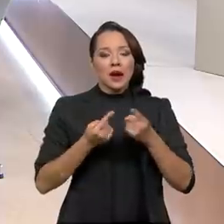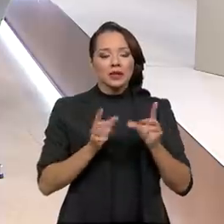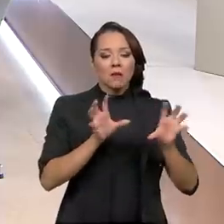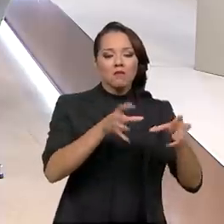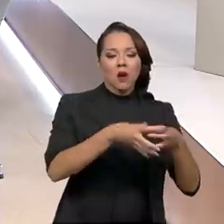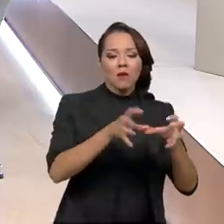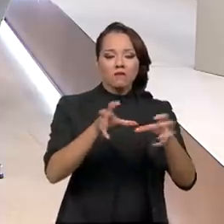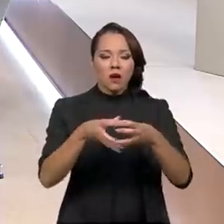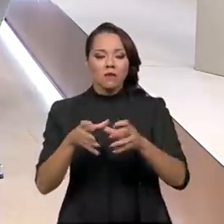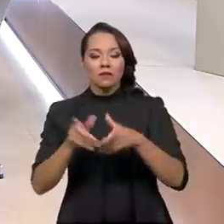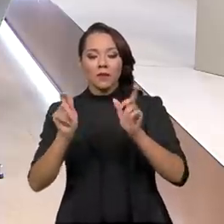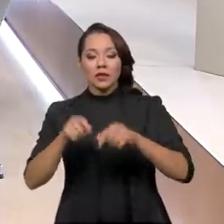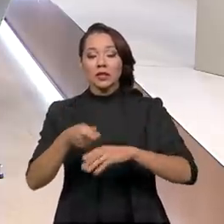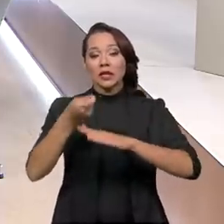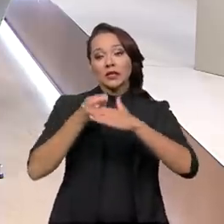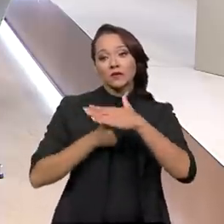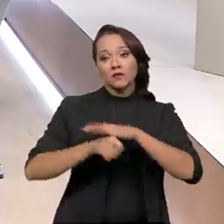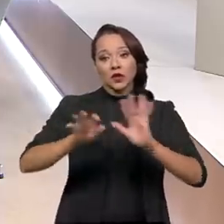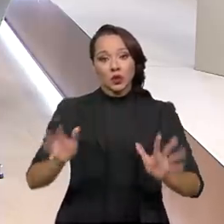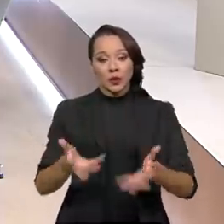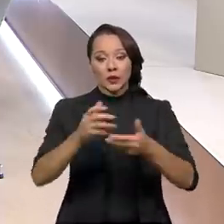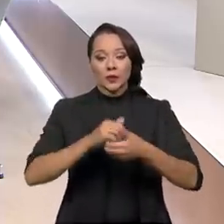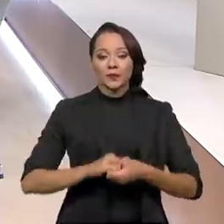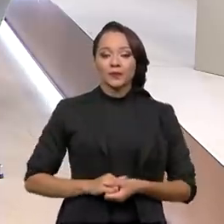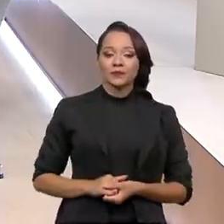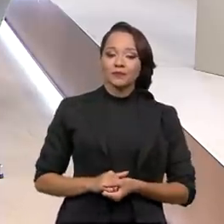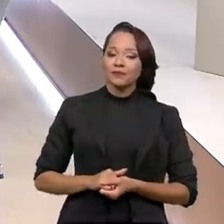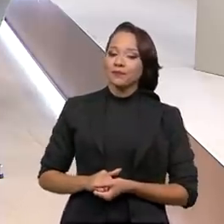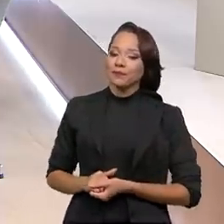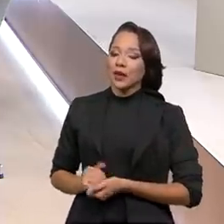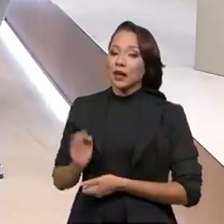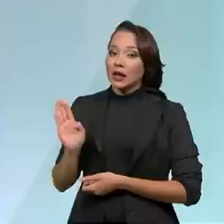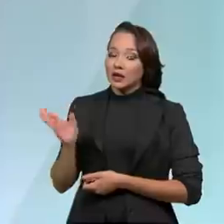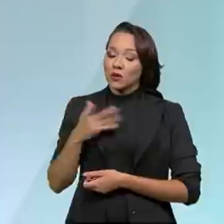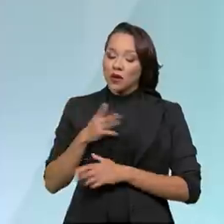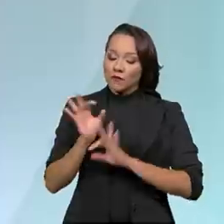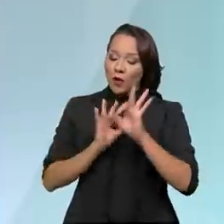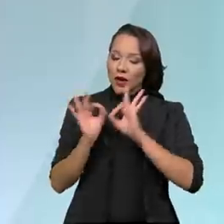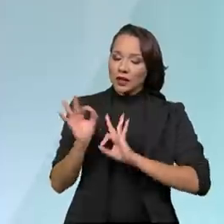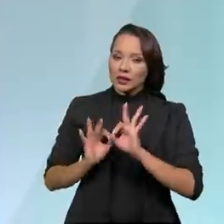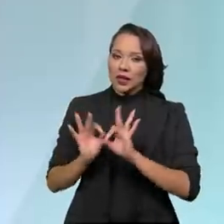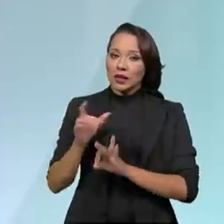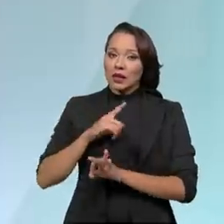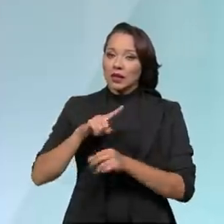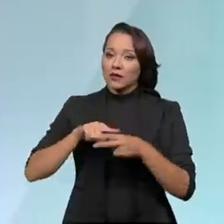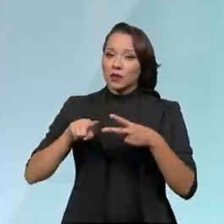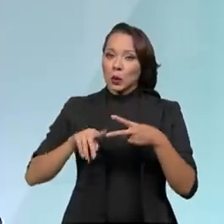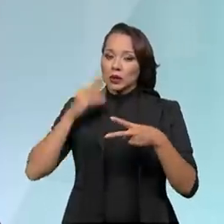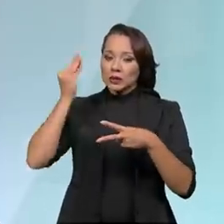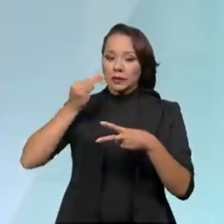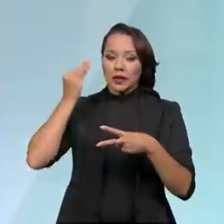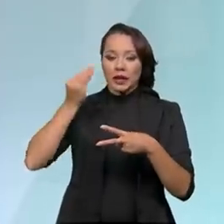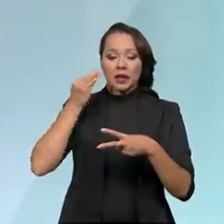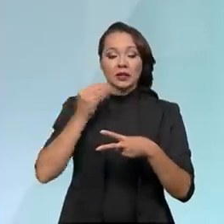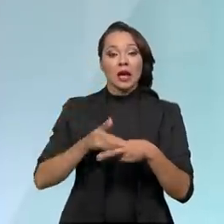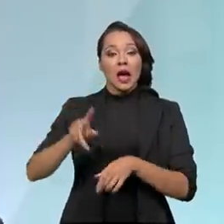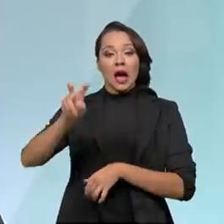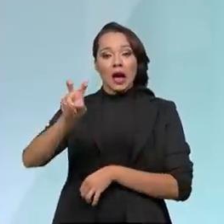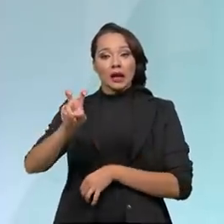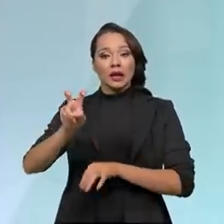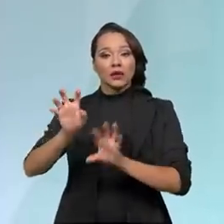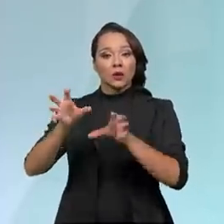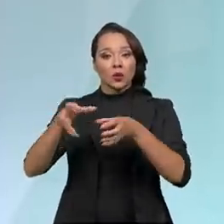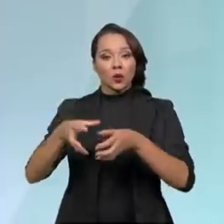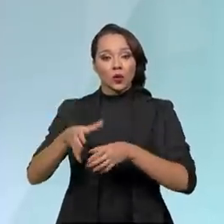em bloco, permitindo esse investimento. Olha, foi acertada, nós já tivemos duas experiências, a quinta rodada foi feita em